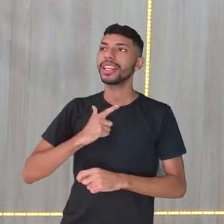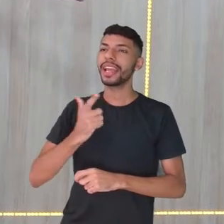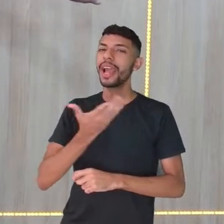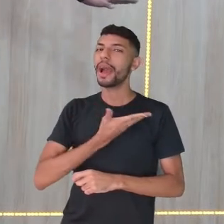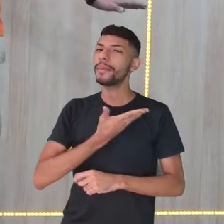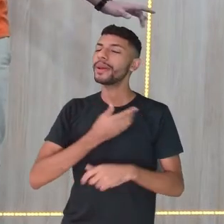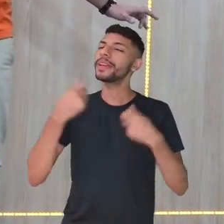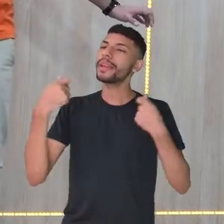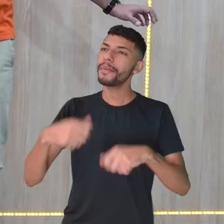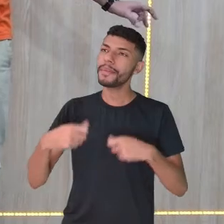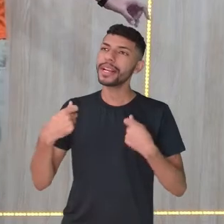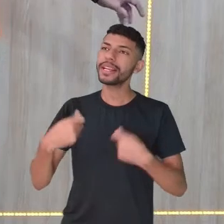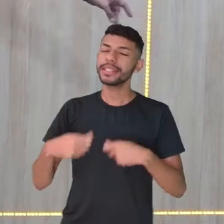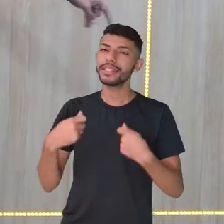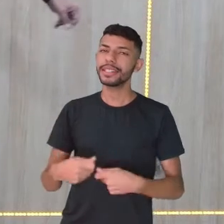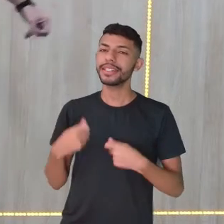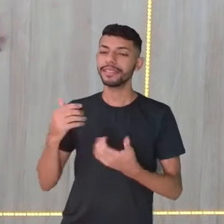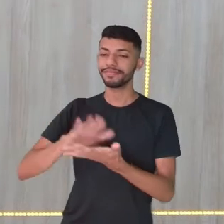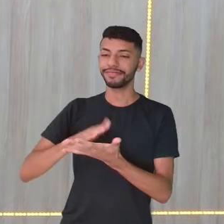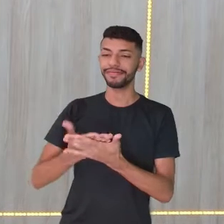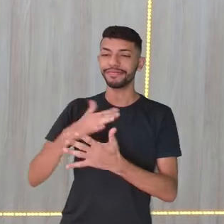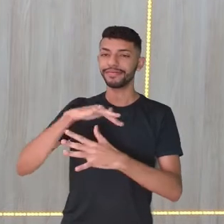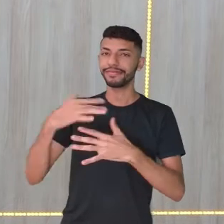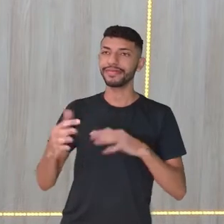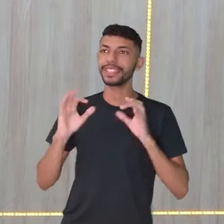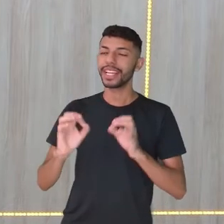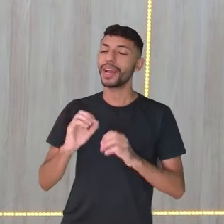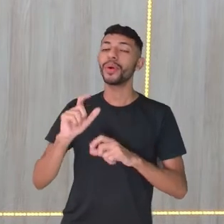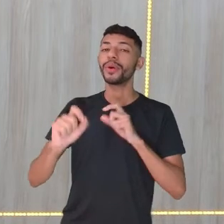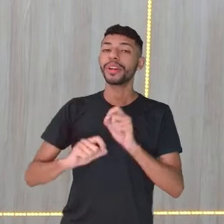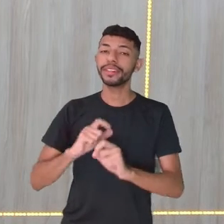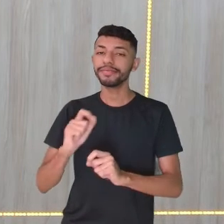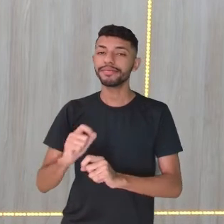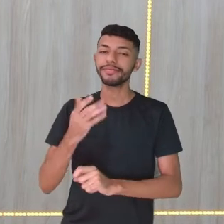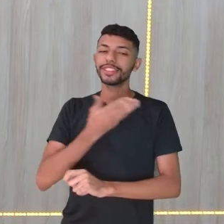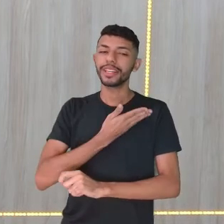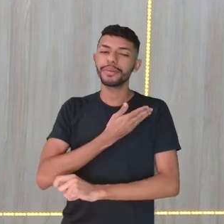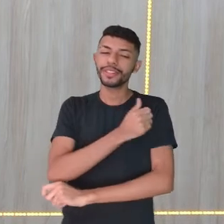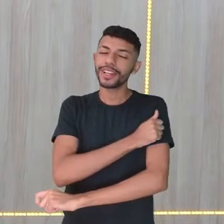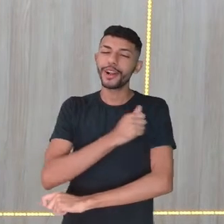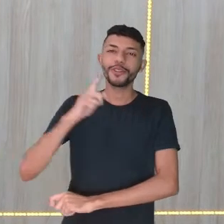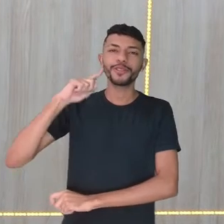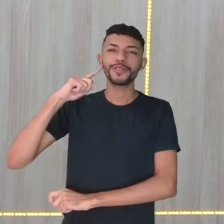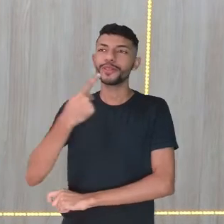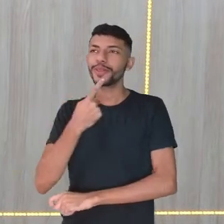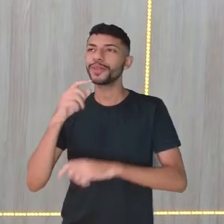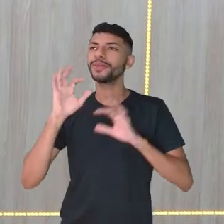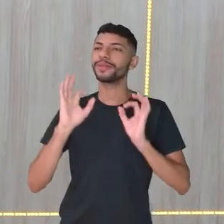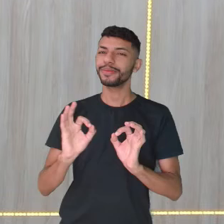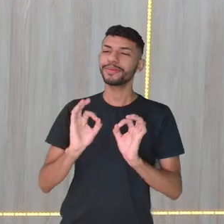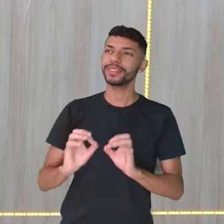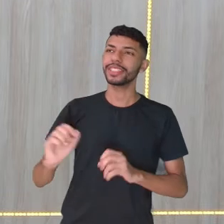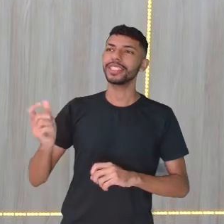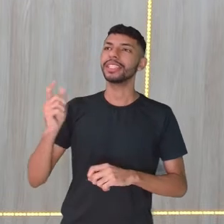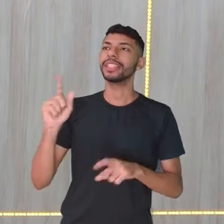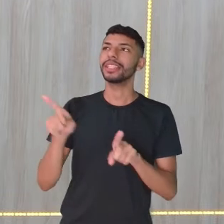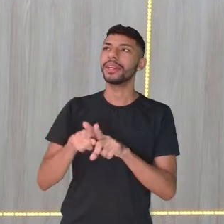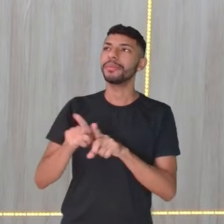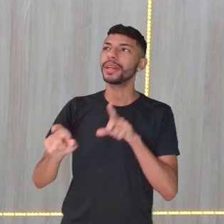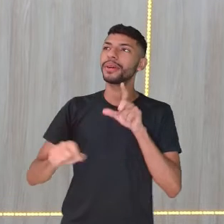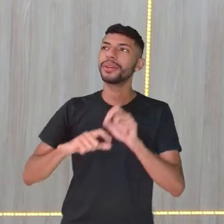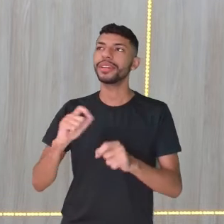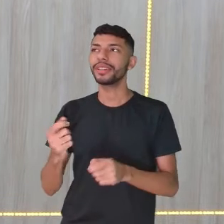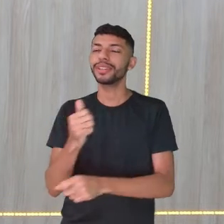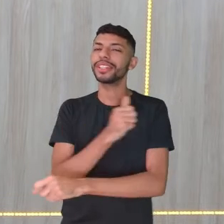têm necessidades especiais. No caso, os coleguinhas que são surdos precisam da tradução de Libras, no caso, os coleguinhas que têm baixa visão